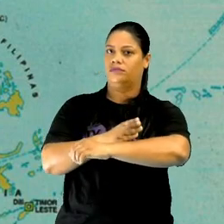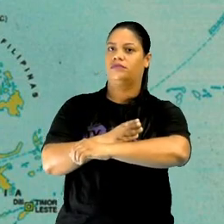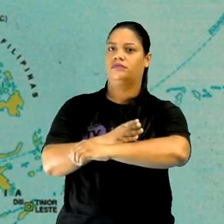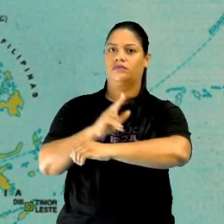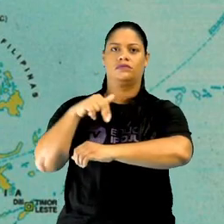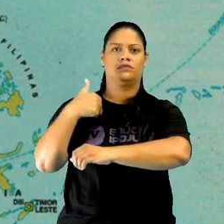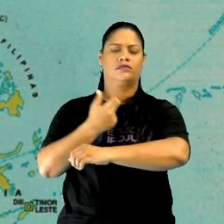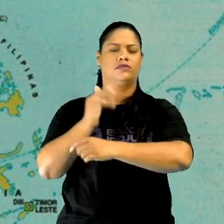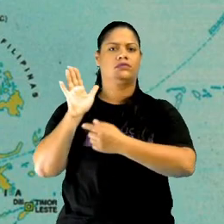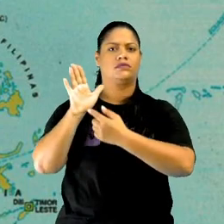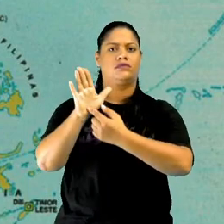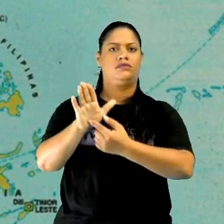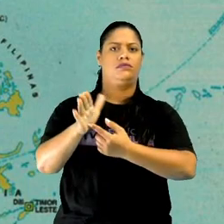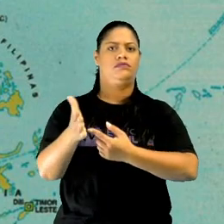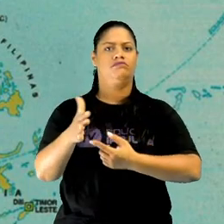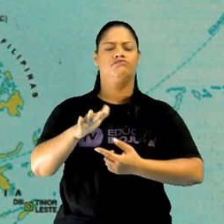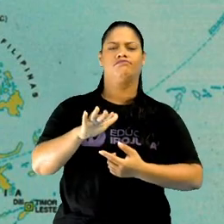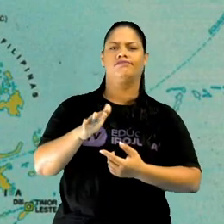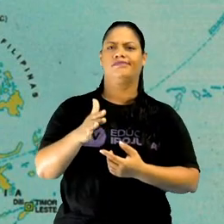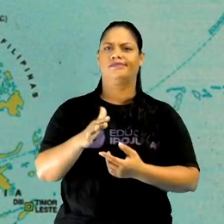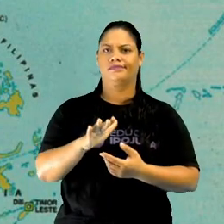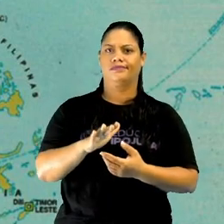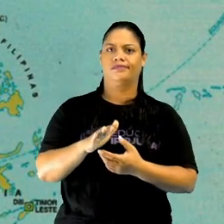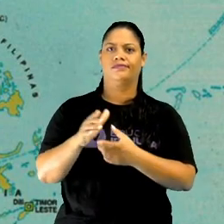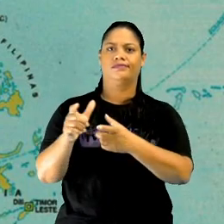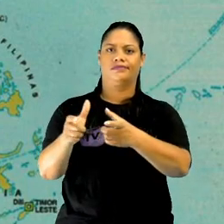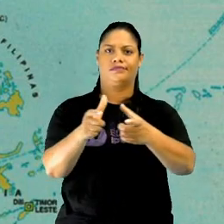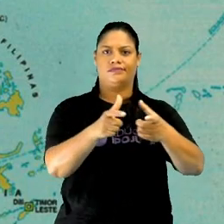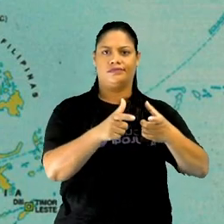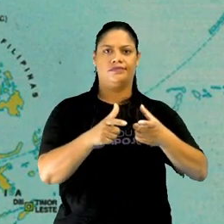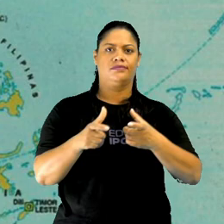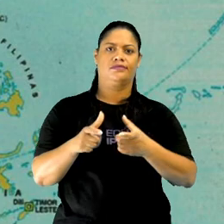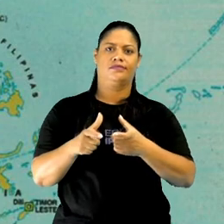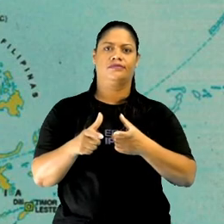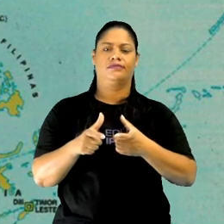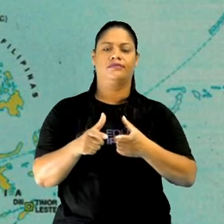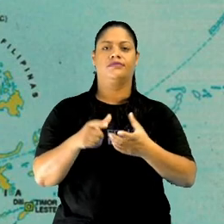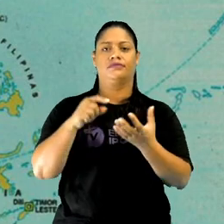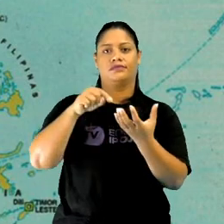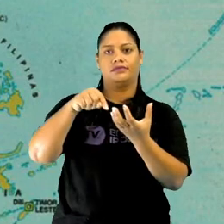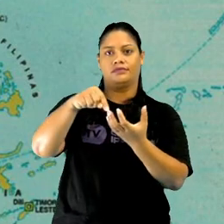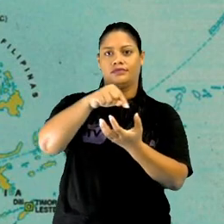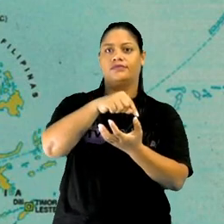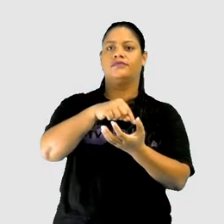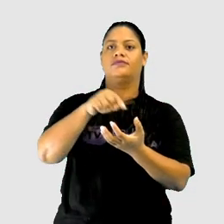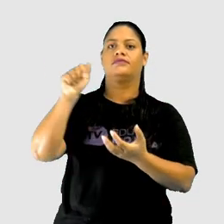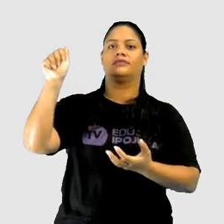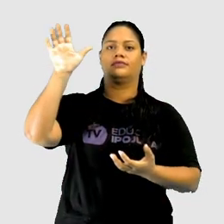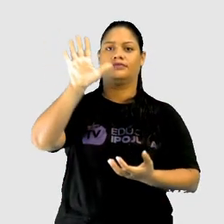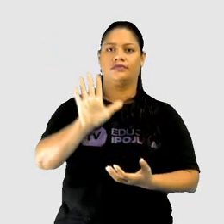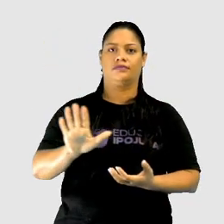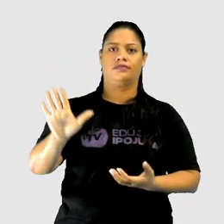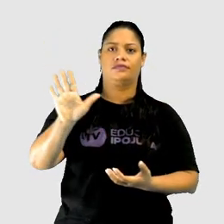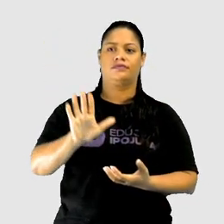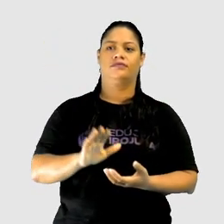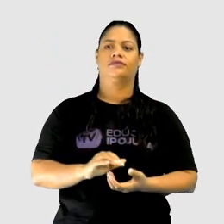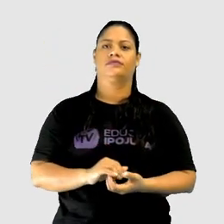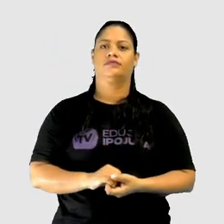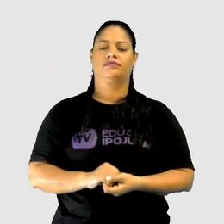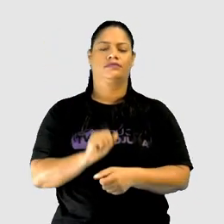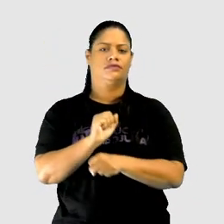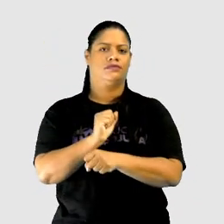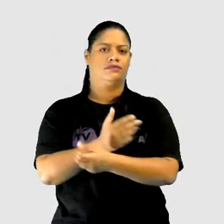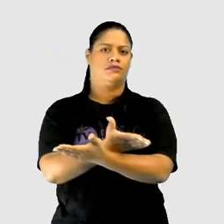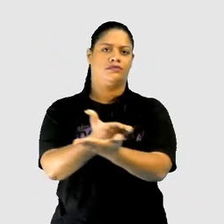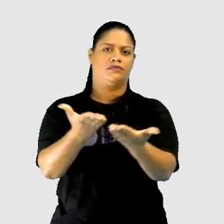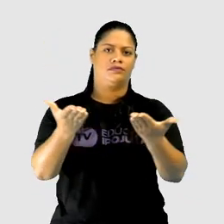mostrando mais ou menos como é a regionalização do continente asiático. Ok? Bem, pessoal, eu